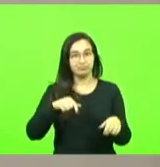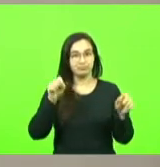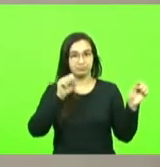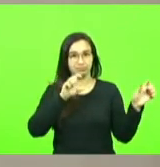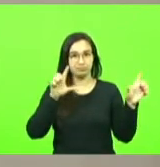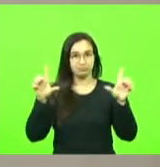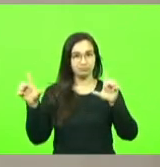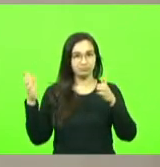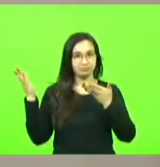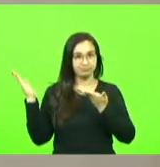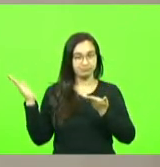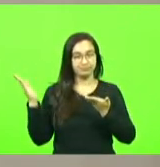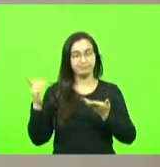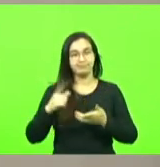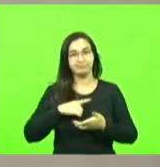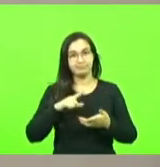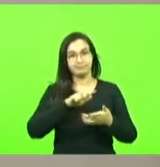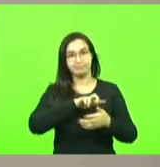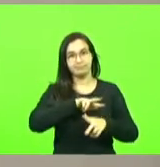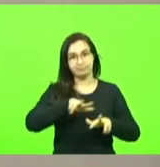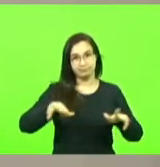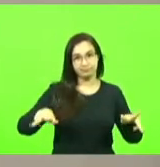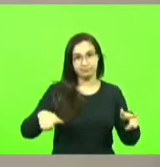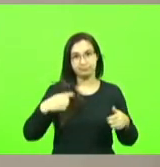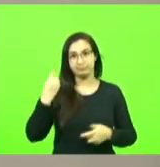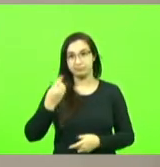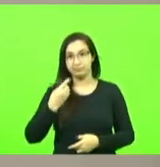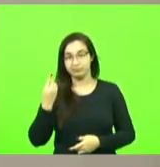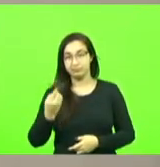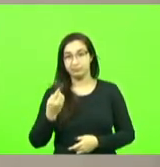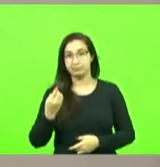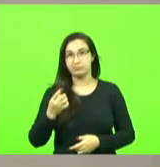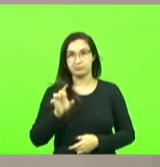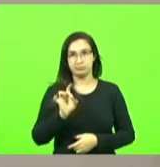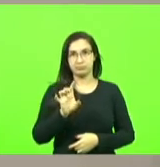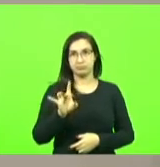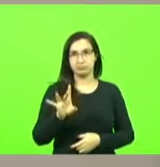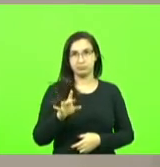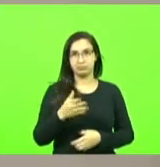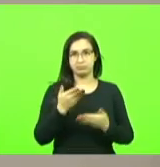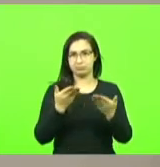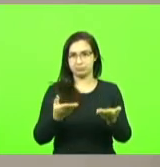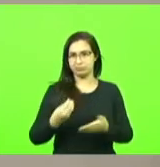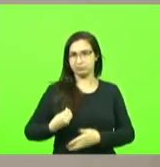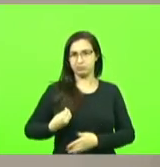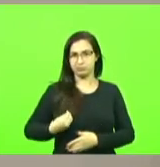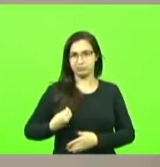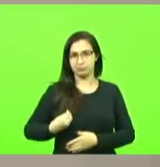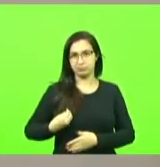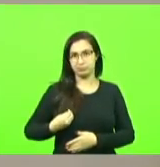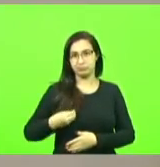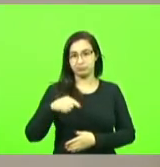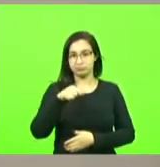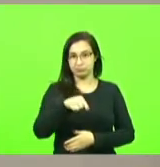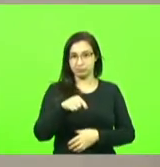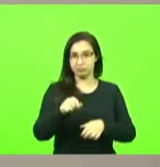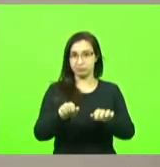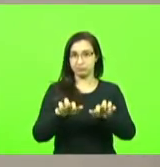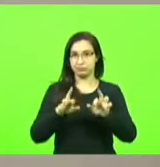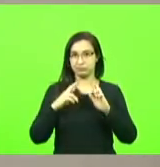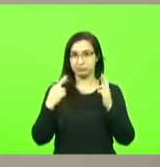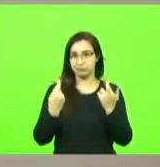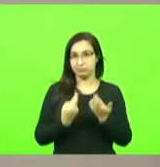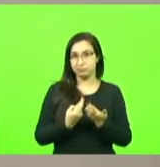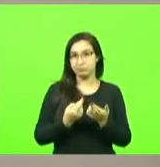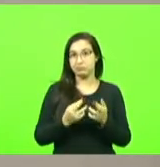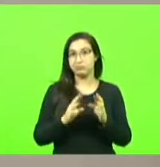demais deputados não imaginem que somente os deputados que estão na casa participam da reunião mas todos